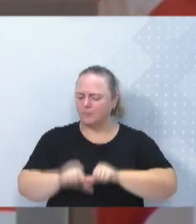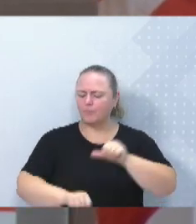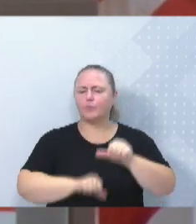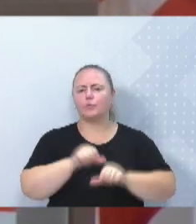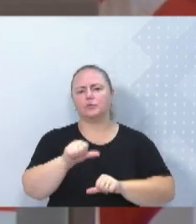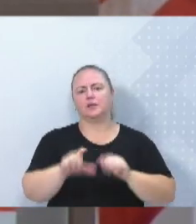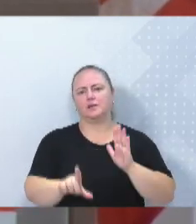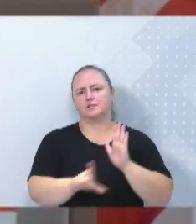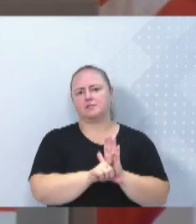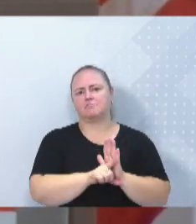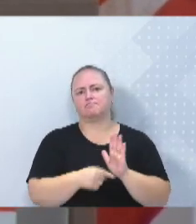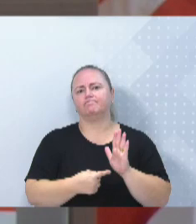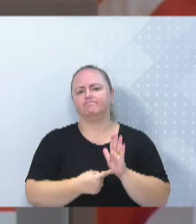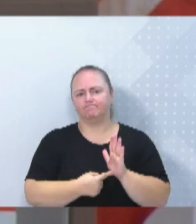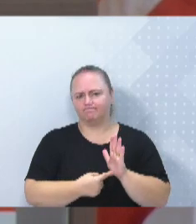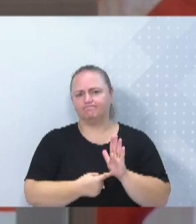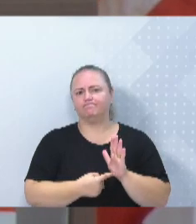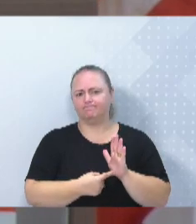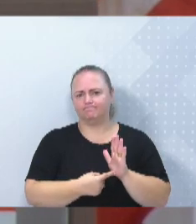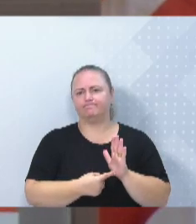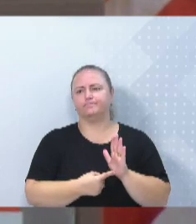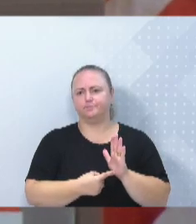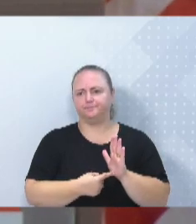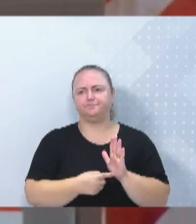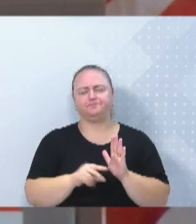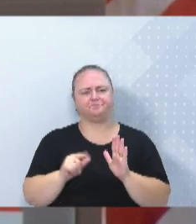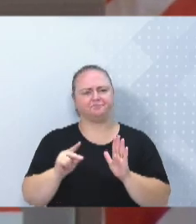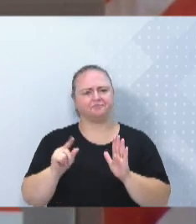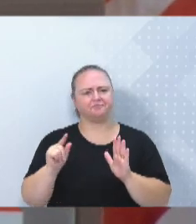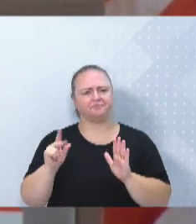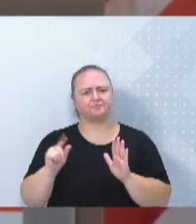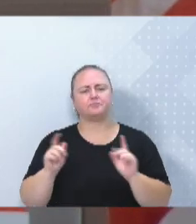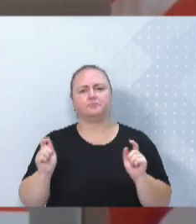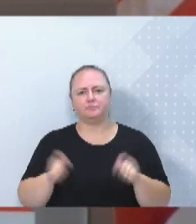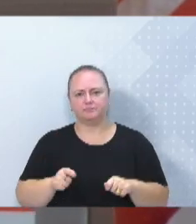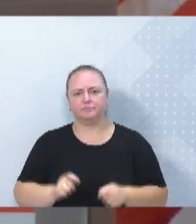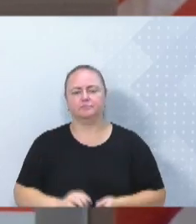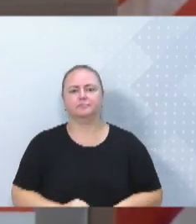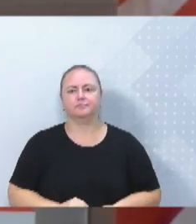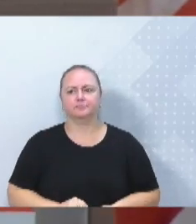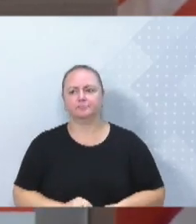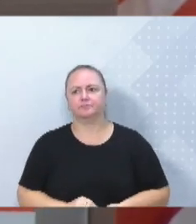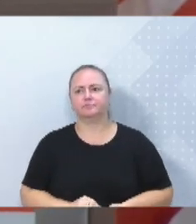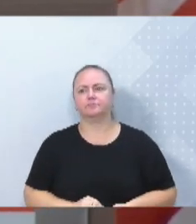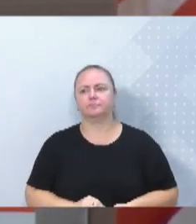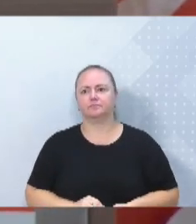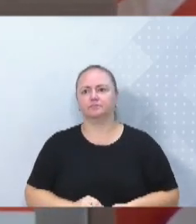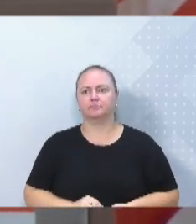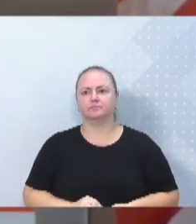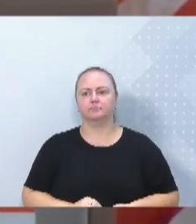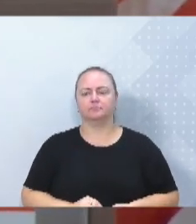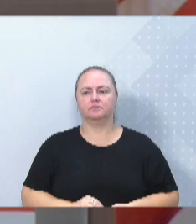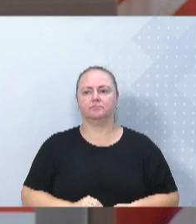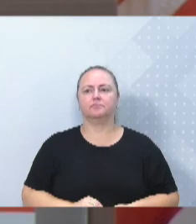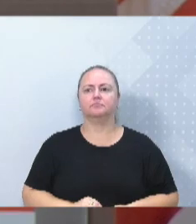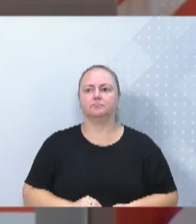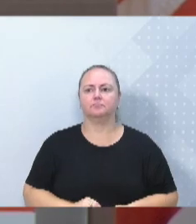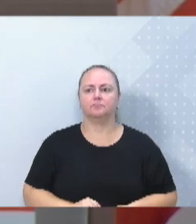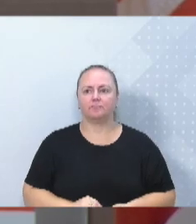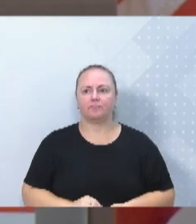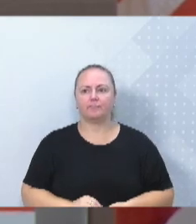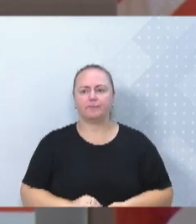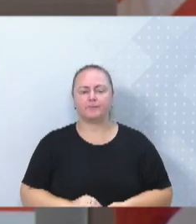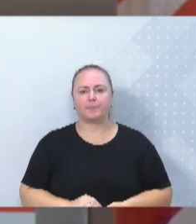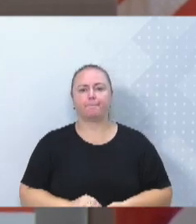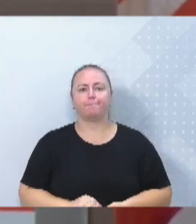há muitos e muitos e muitos anos atrás. Em partes eu fico me sentindo